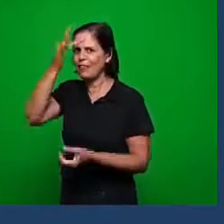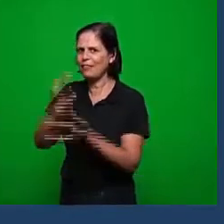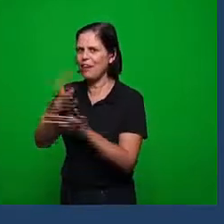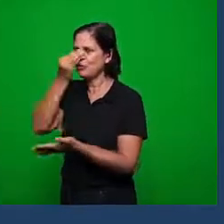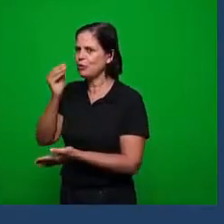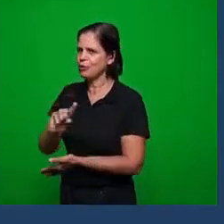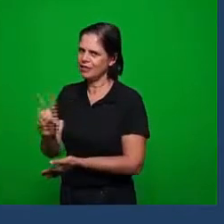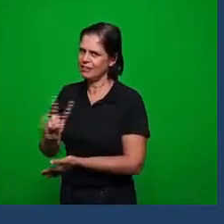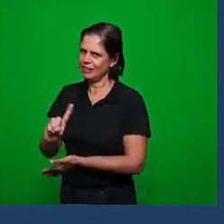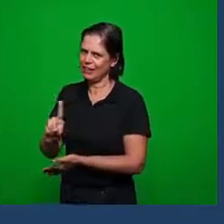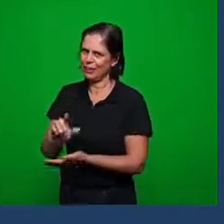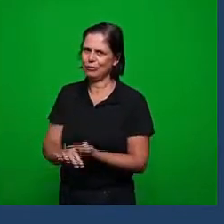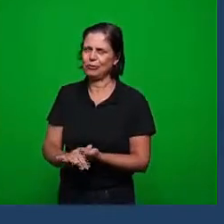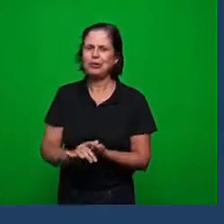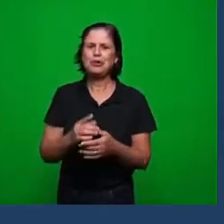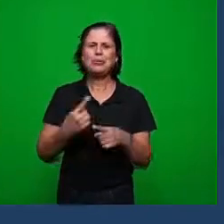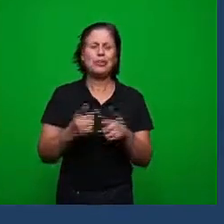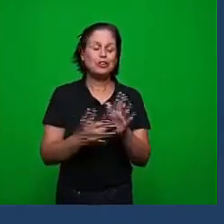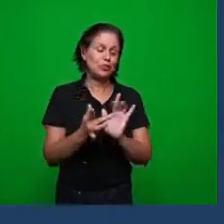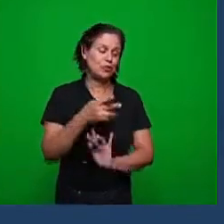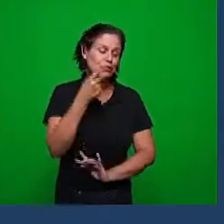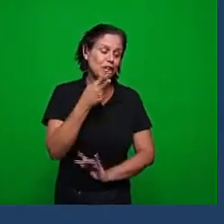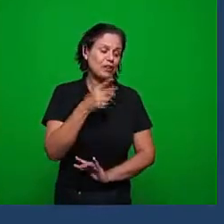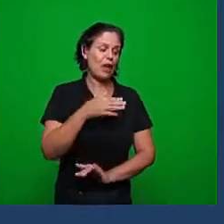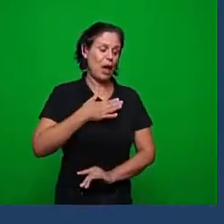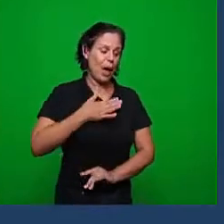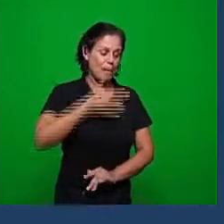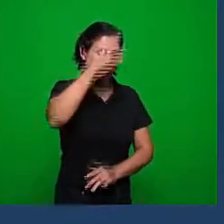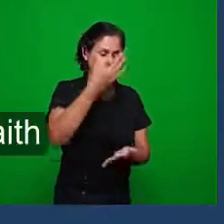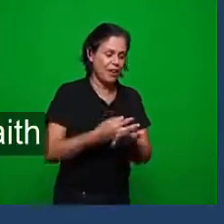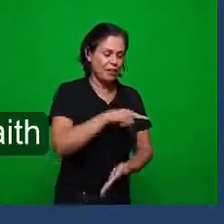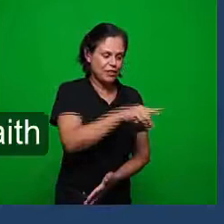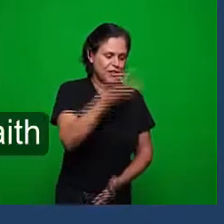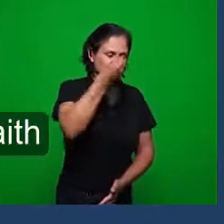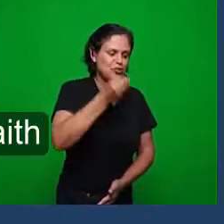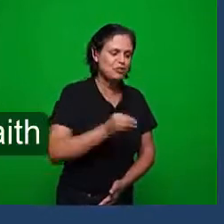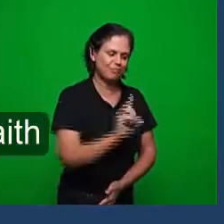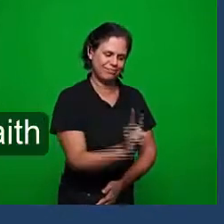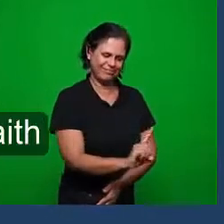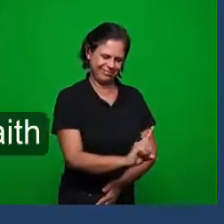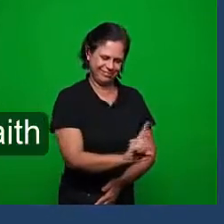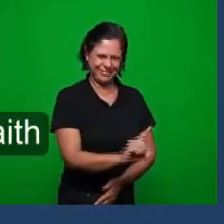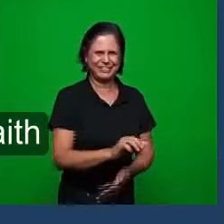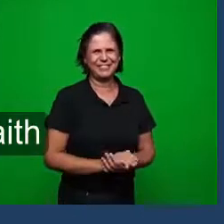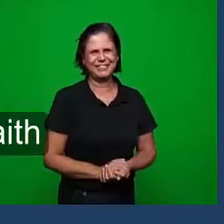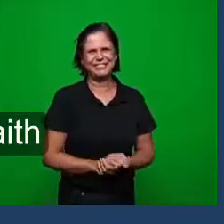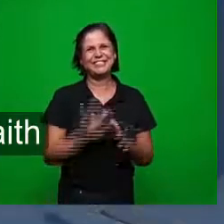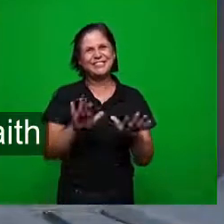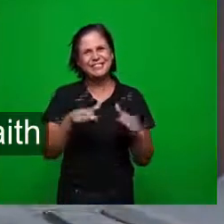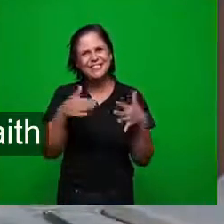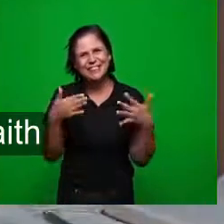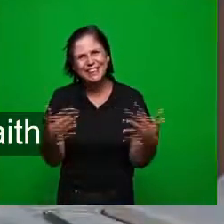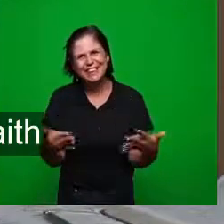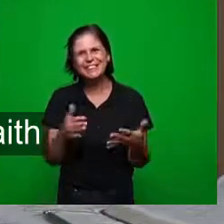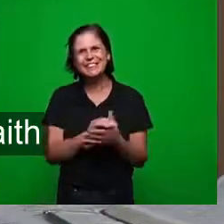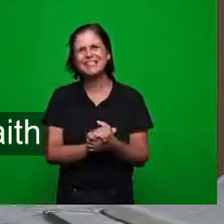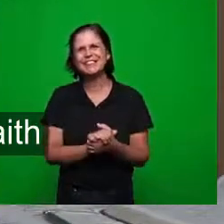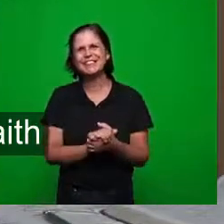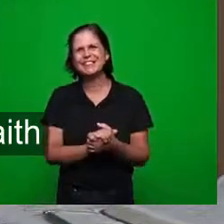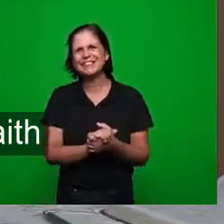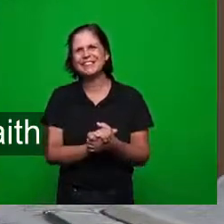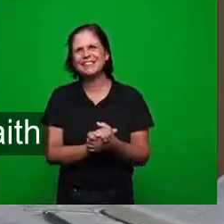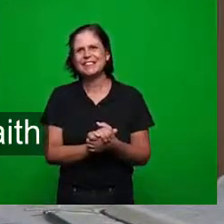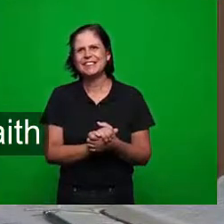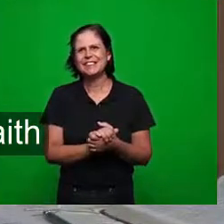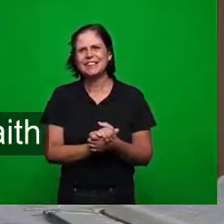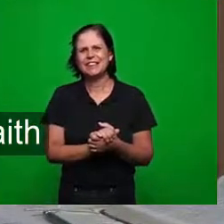não negaste a minha fé no versículo 13 e aí portanto também aqui está o